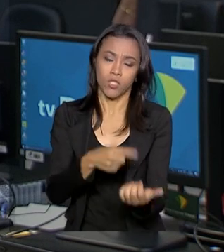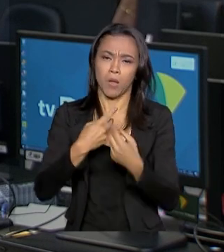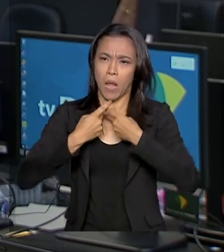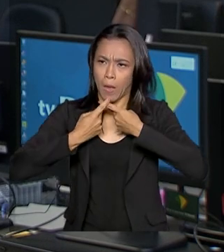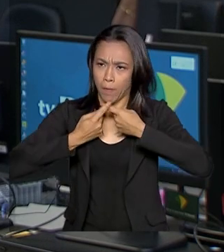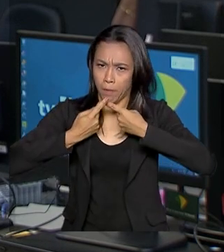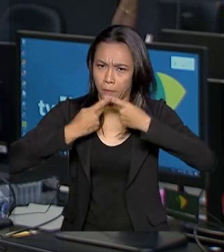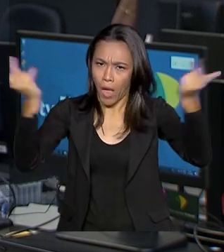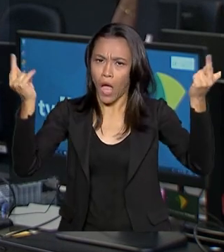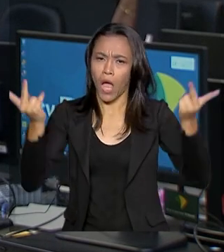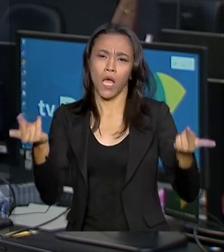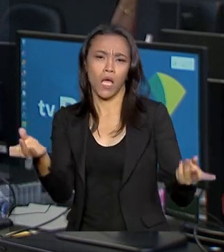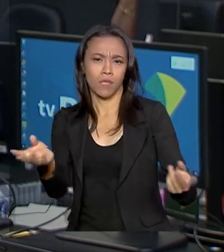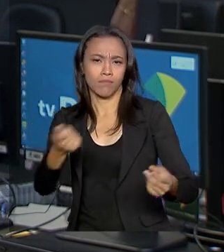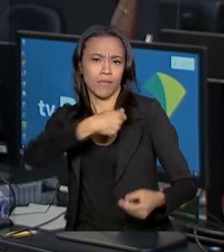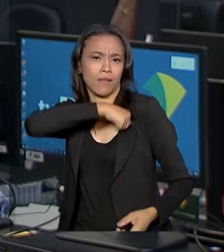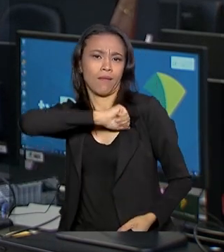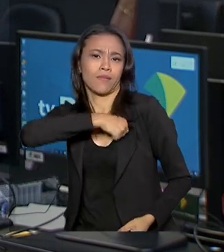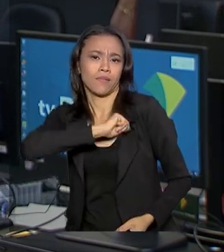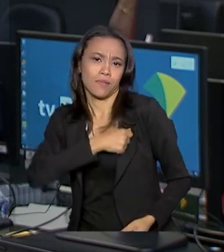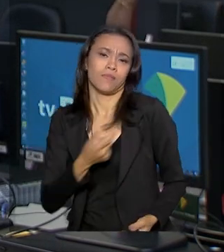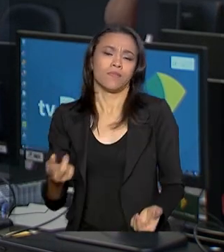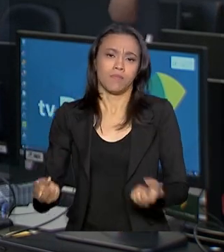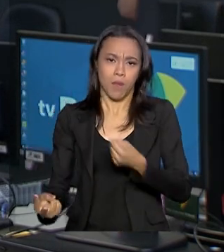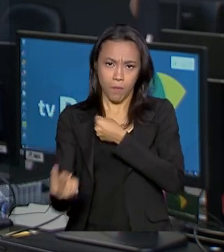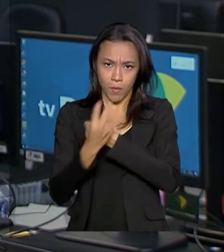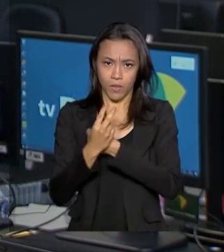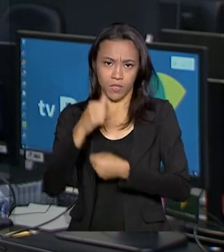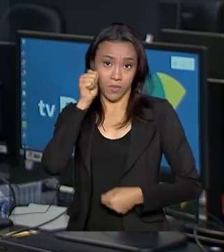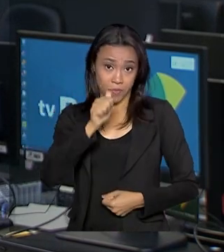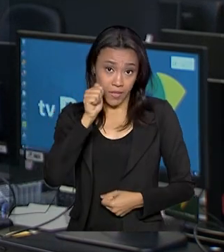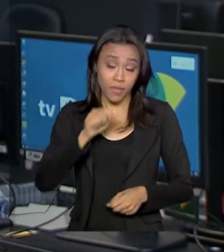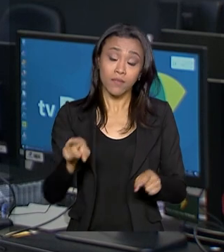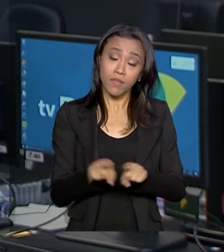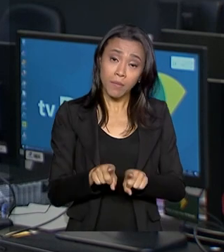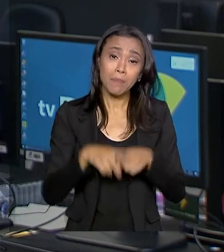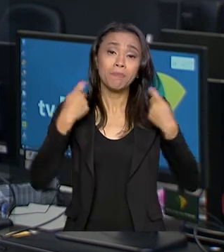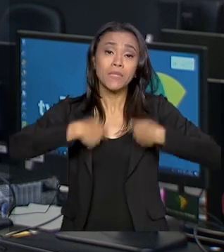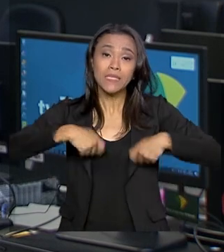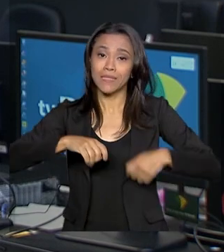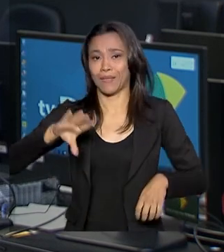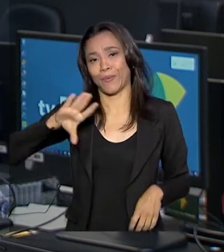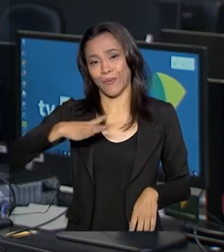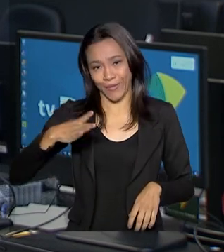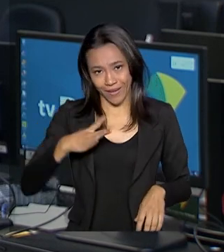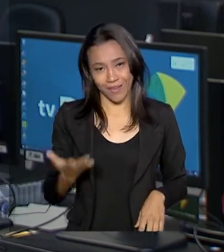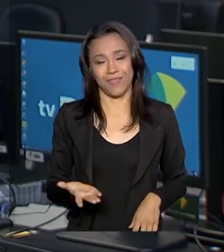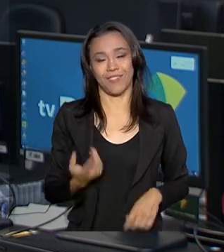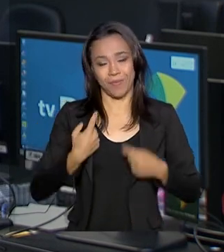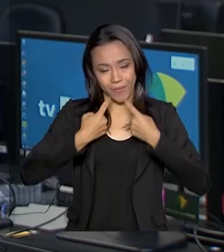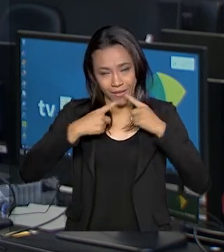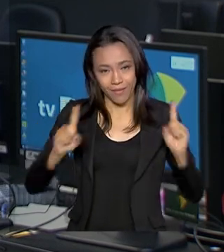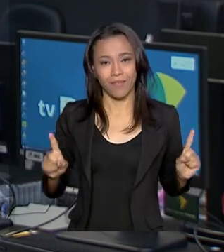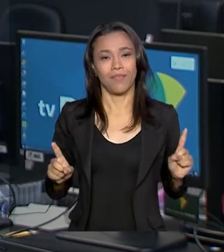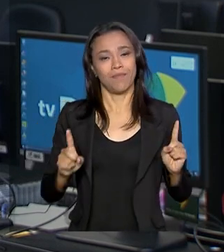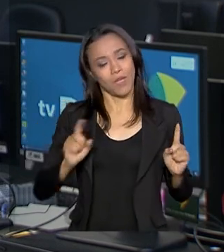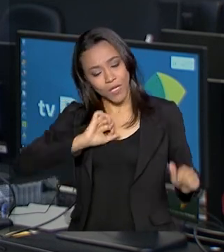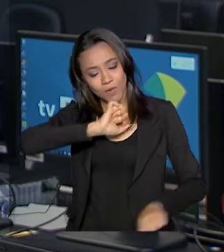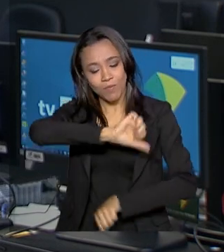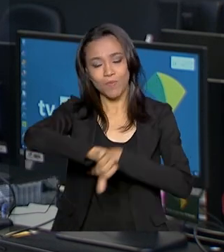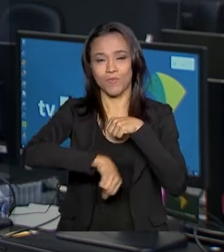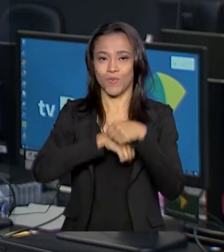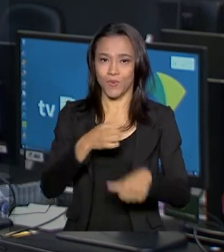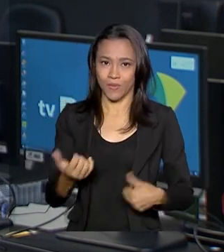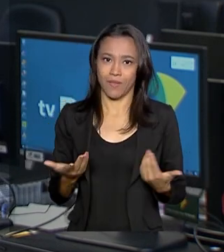de defesa da mulher. Além dos meios necessários, é preciso também coragem para fazer denúncias e mudar esse